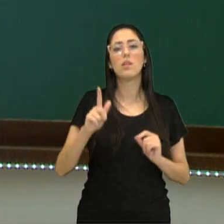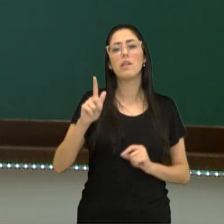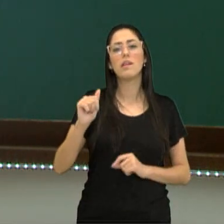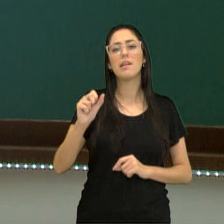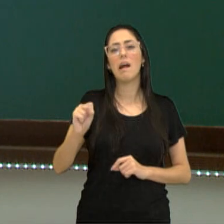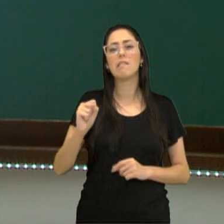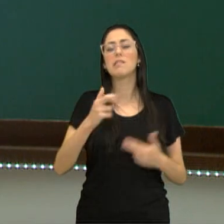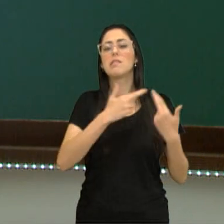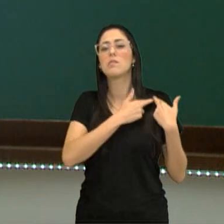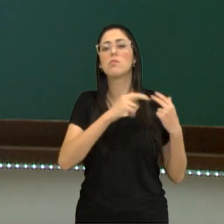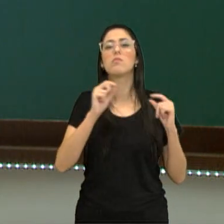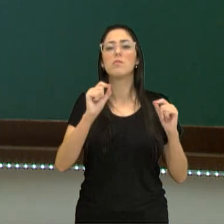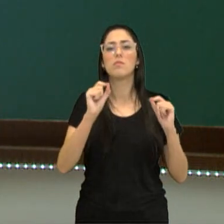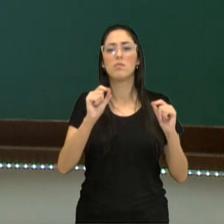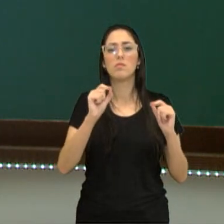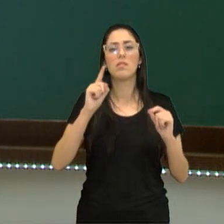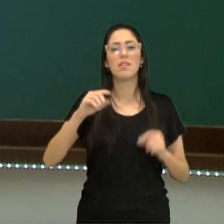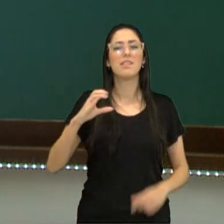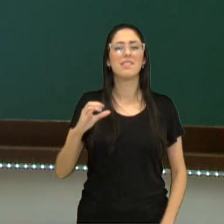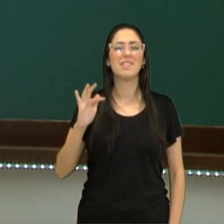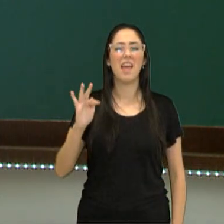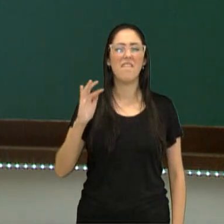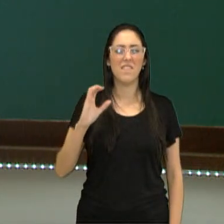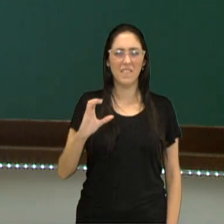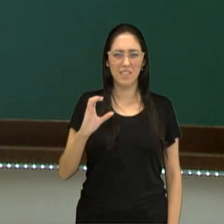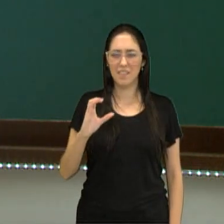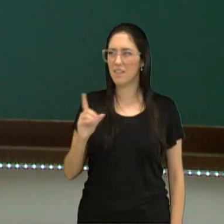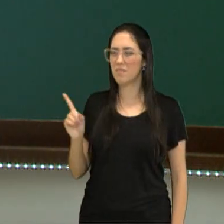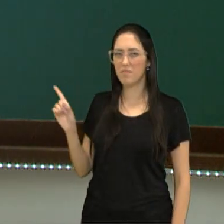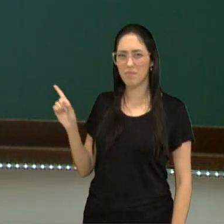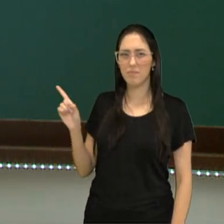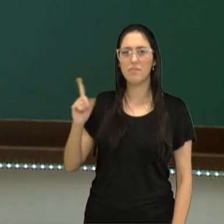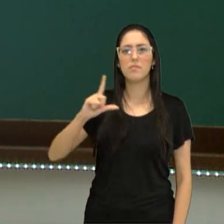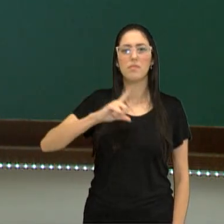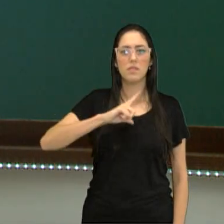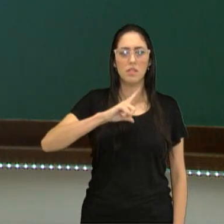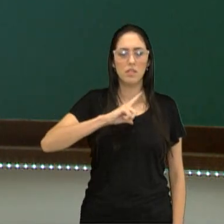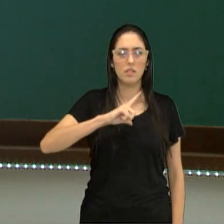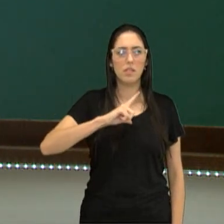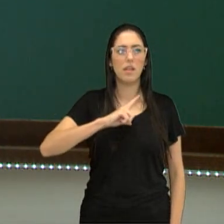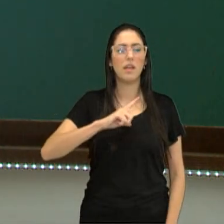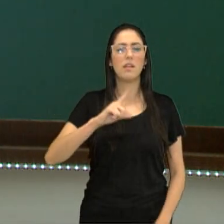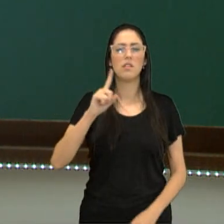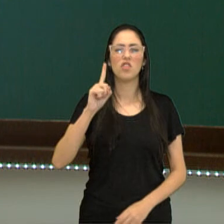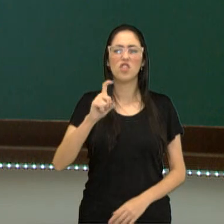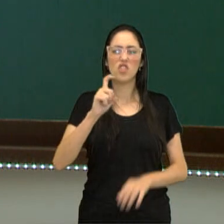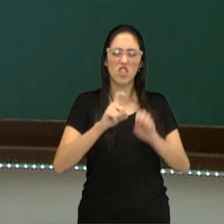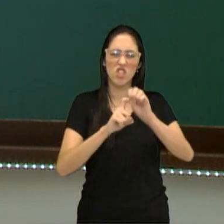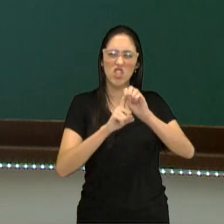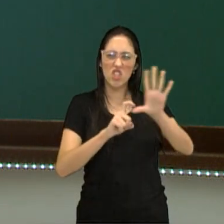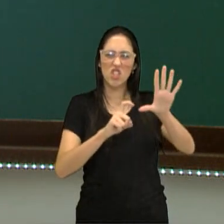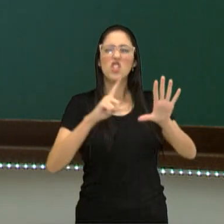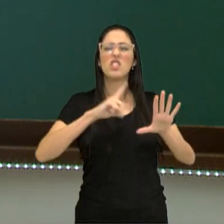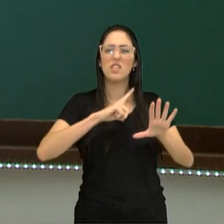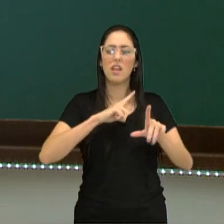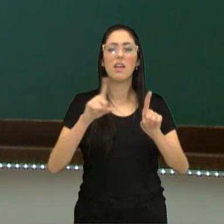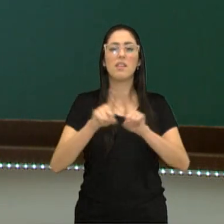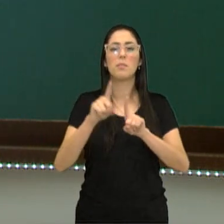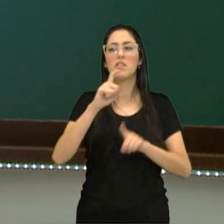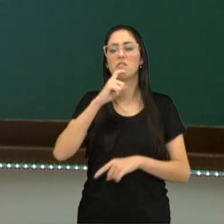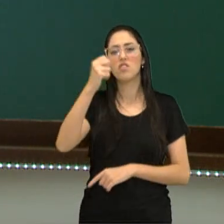isso? São os CFCs, que estavam concentrados em latas de sprays e também nos aparelhos de refrigeração,